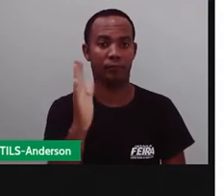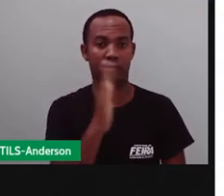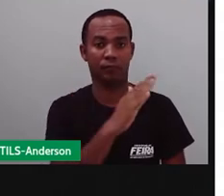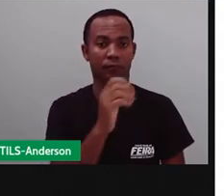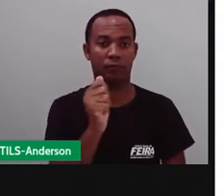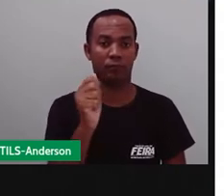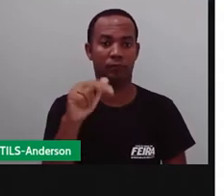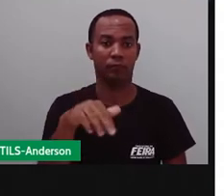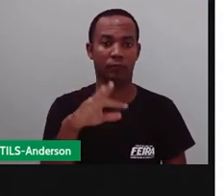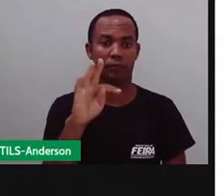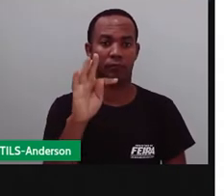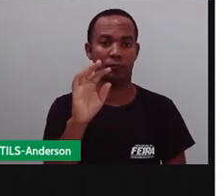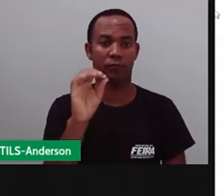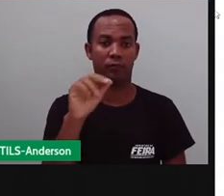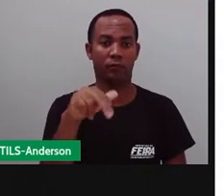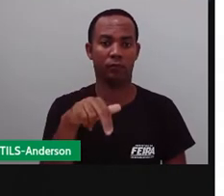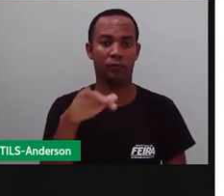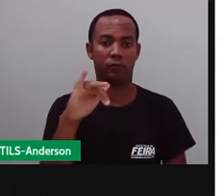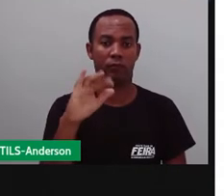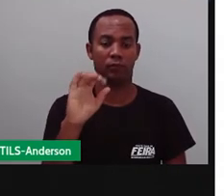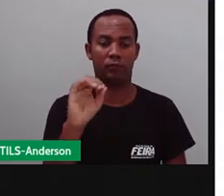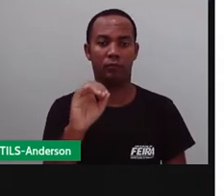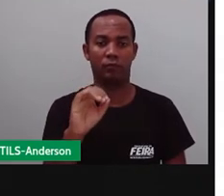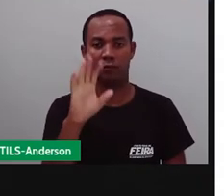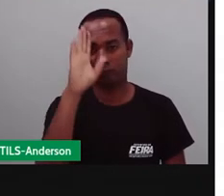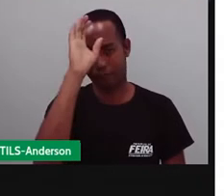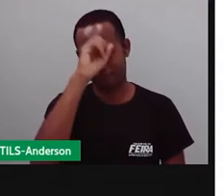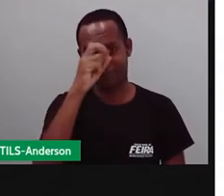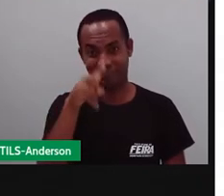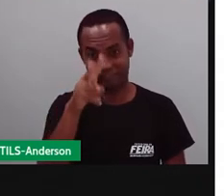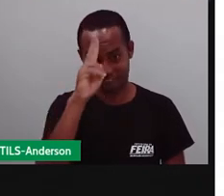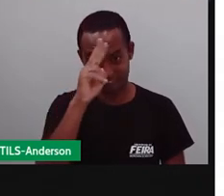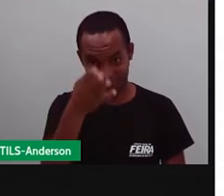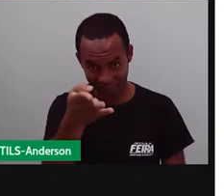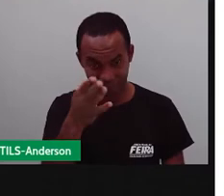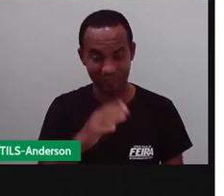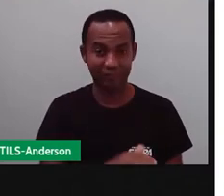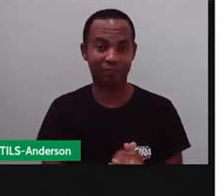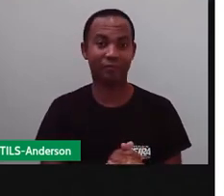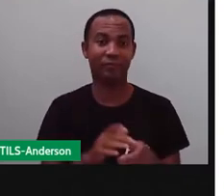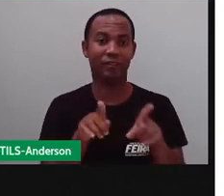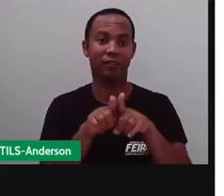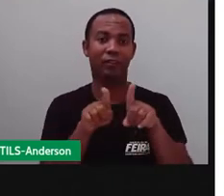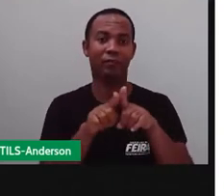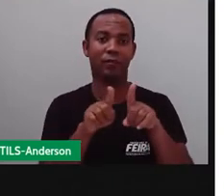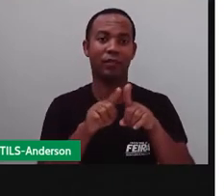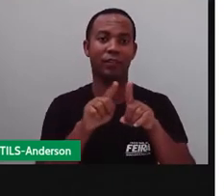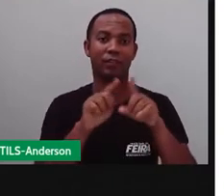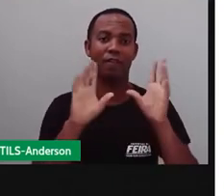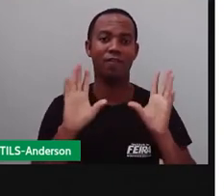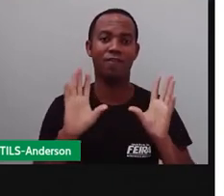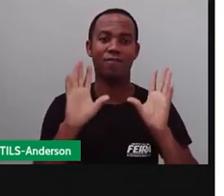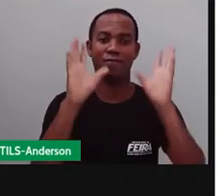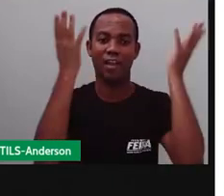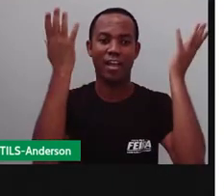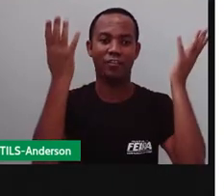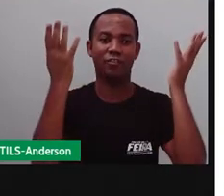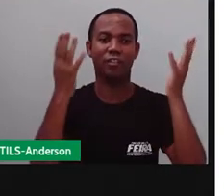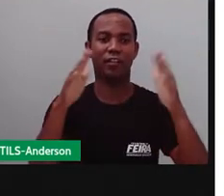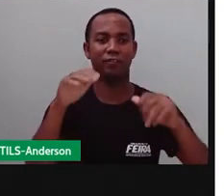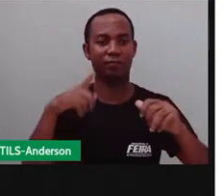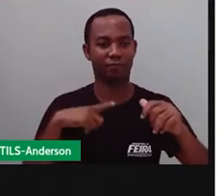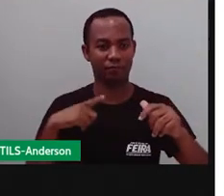já aprendeu. E agora está super fácil. Bom, as populares festas juninas, elas sofreram